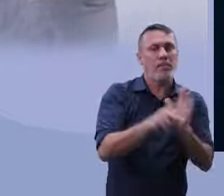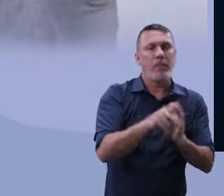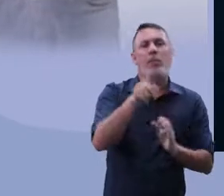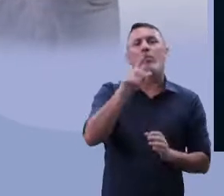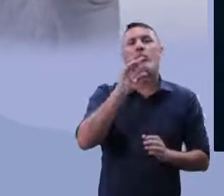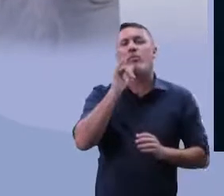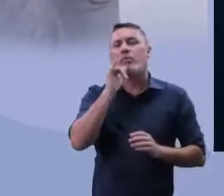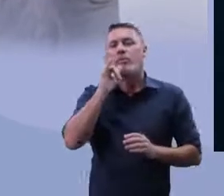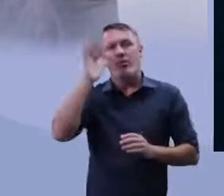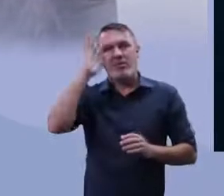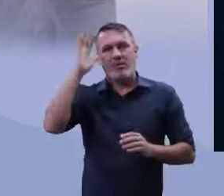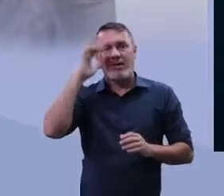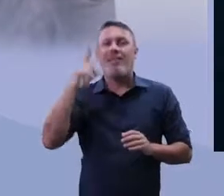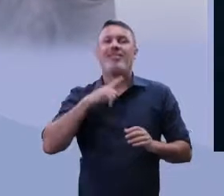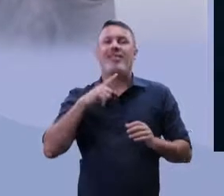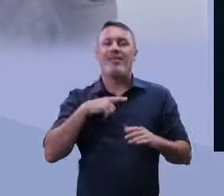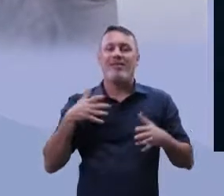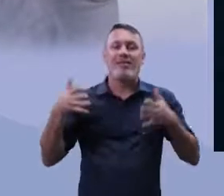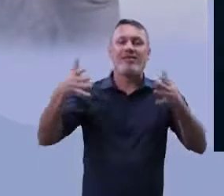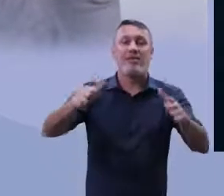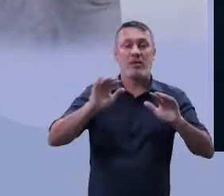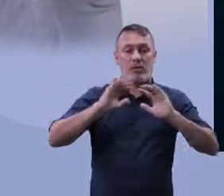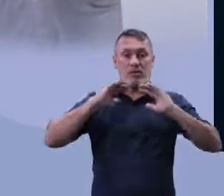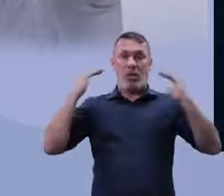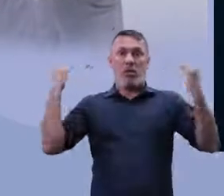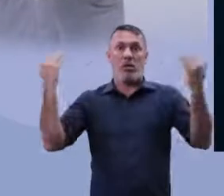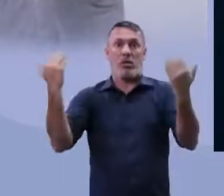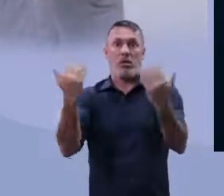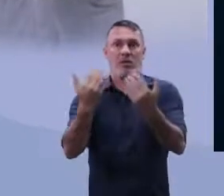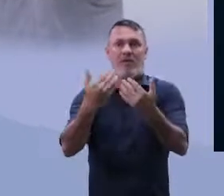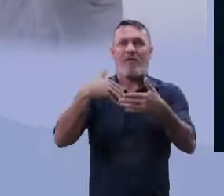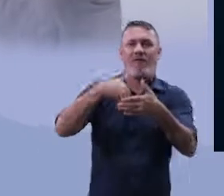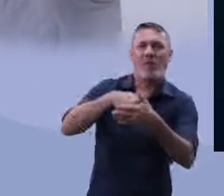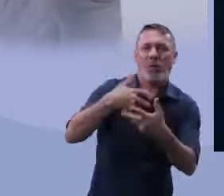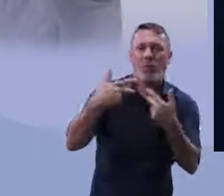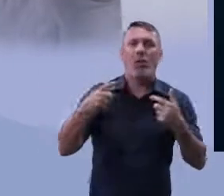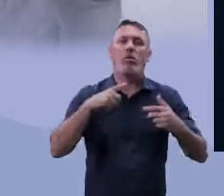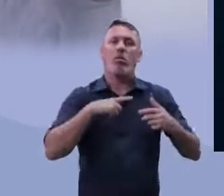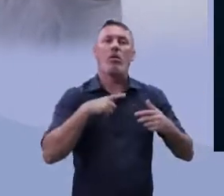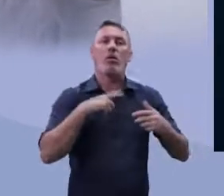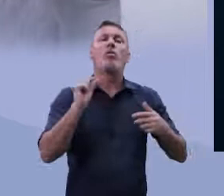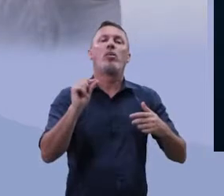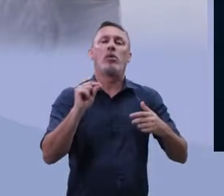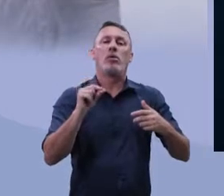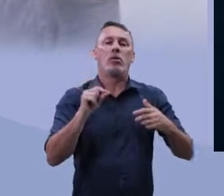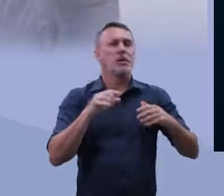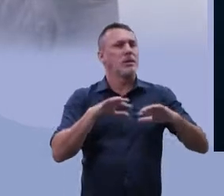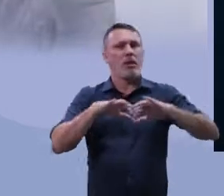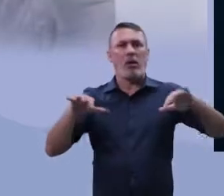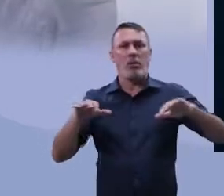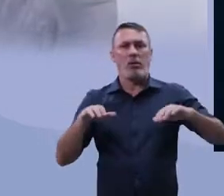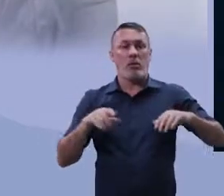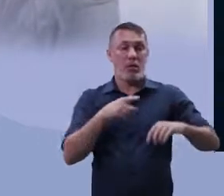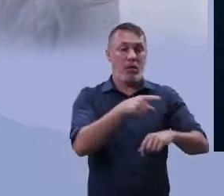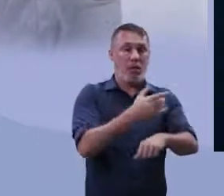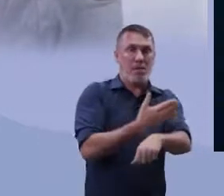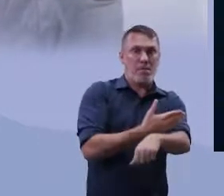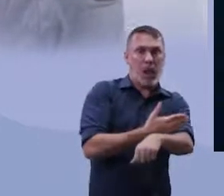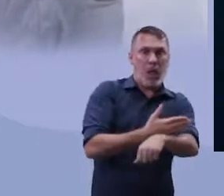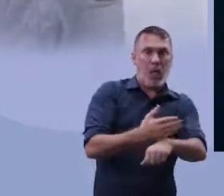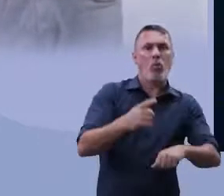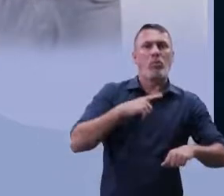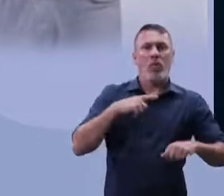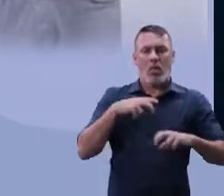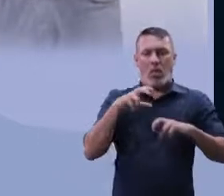estádios, havia uma segregação, havia uma separação. A parte dos brancos com cadeiras acolchoadas, cobertura para